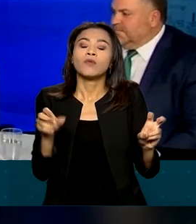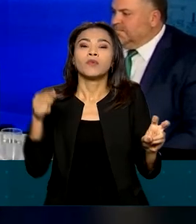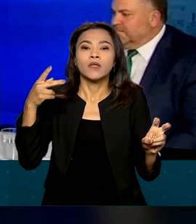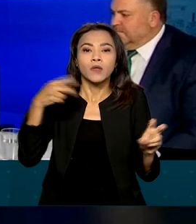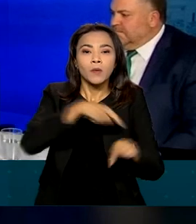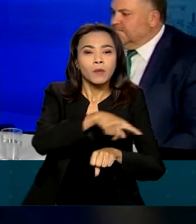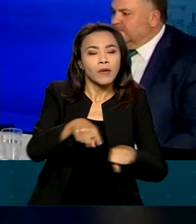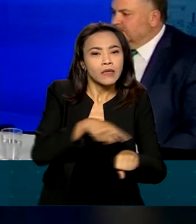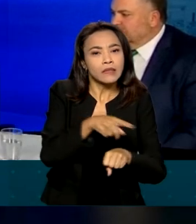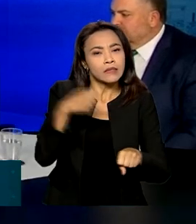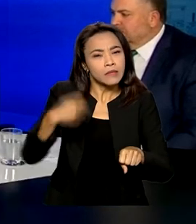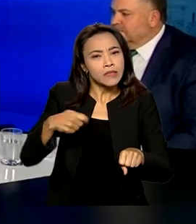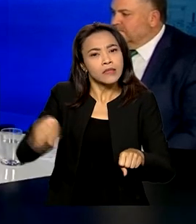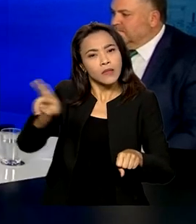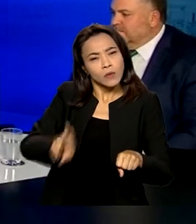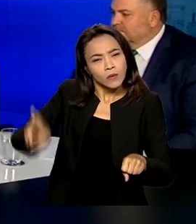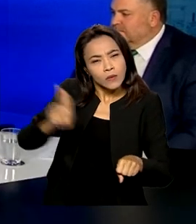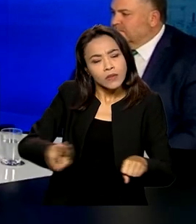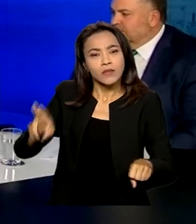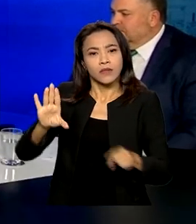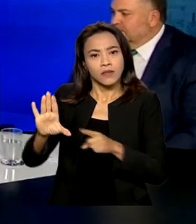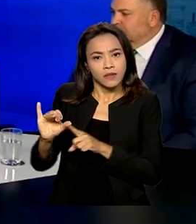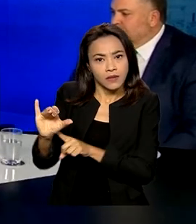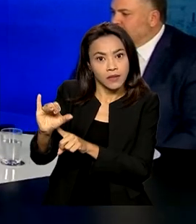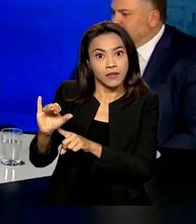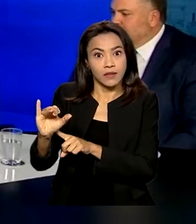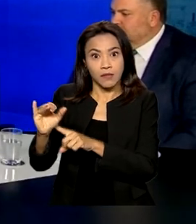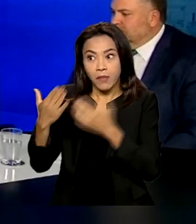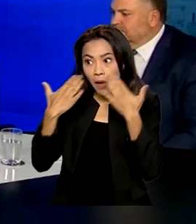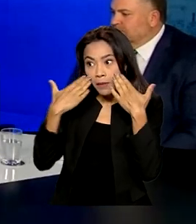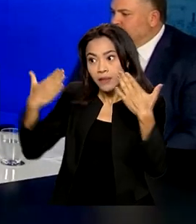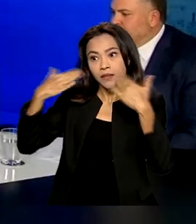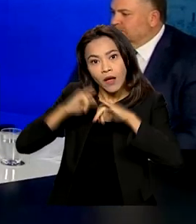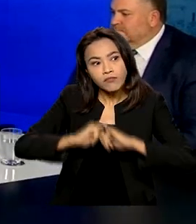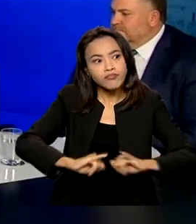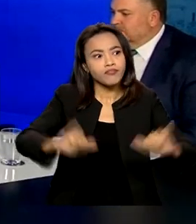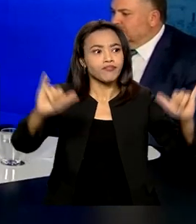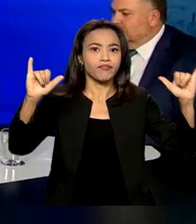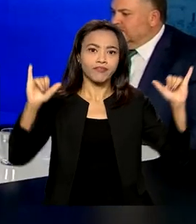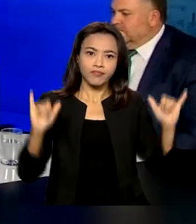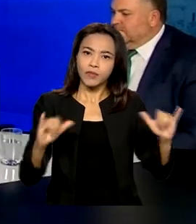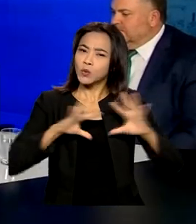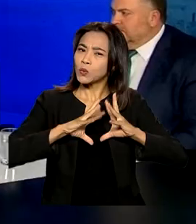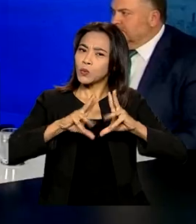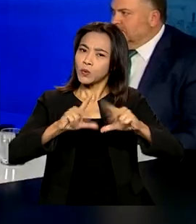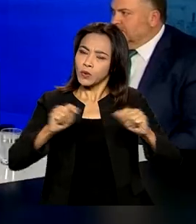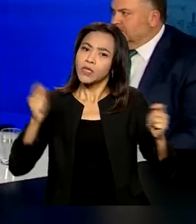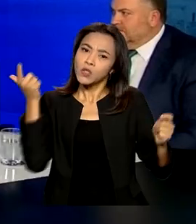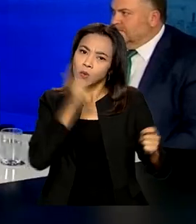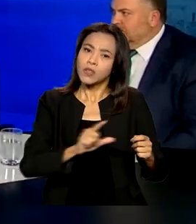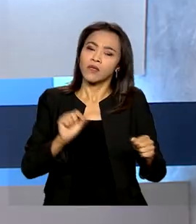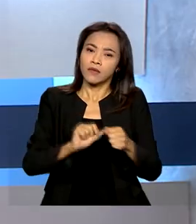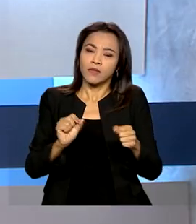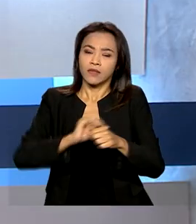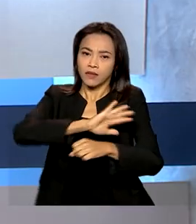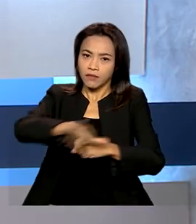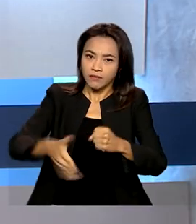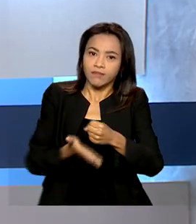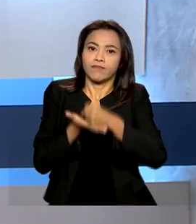precisa usar a ciência para dar visibilidade a tudo que podemos fazer de forma inclusiva e sustentável.